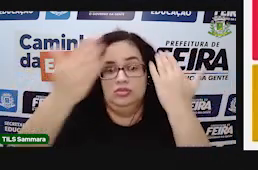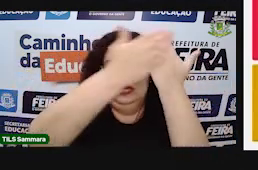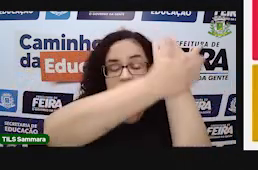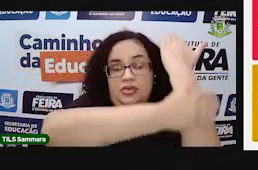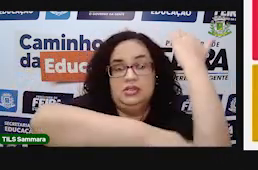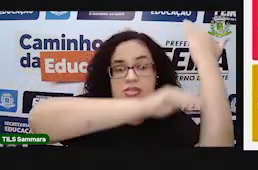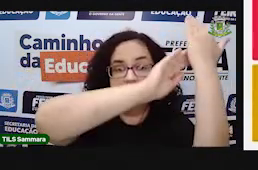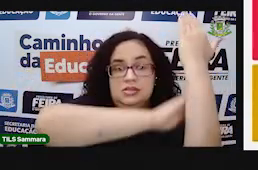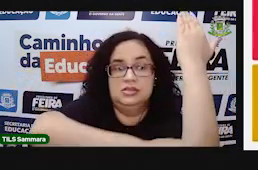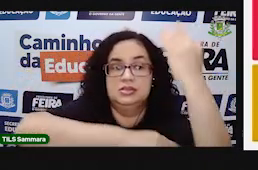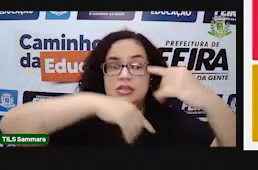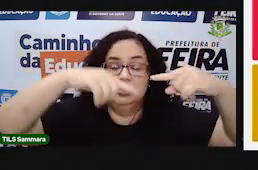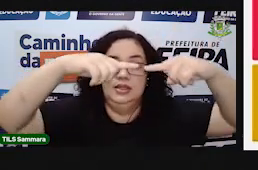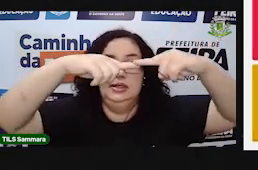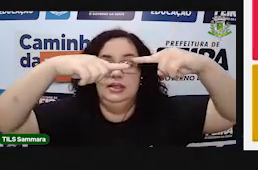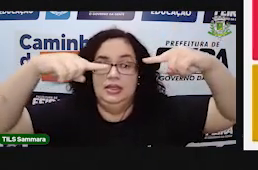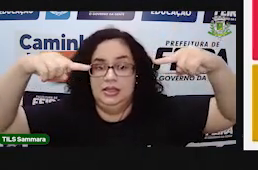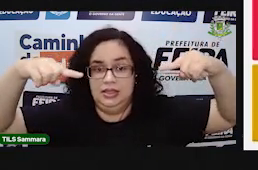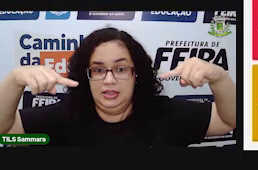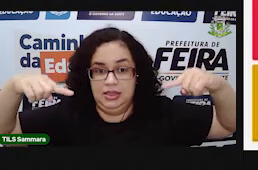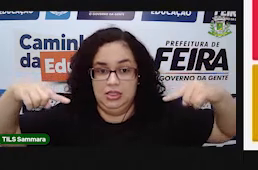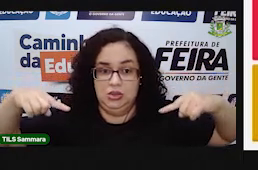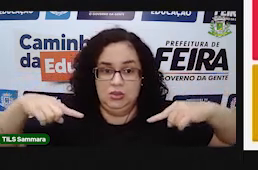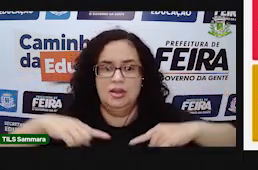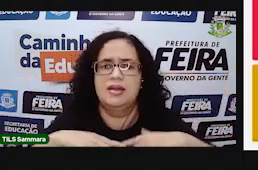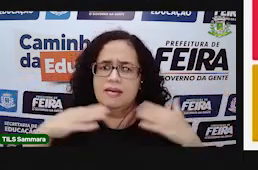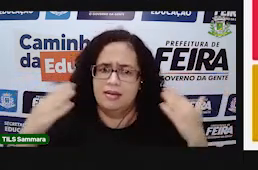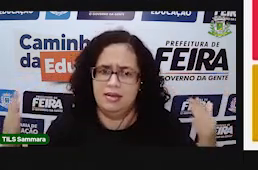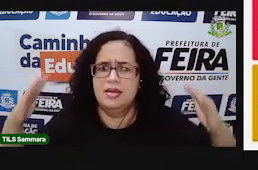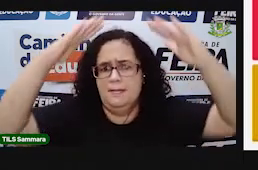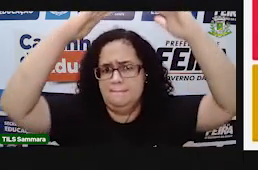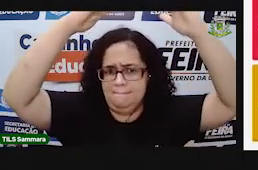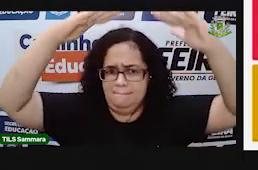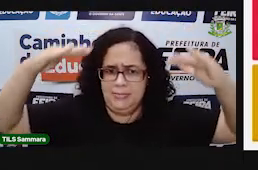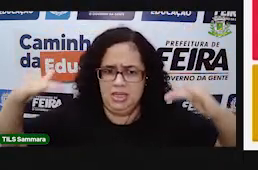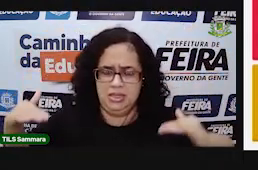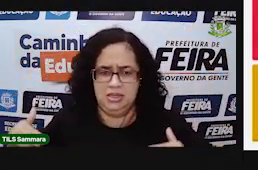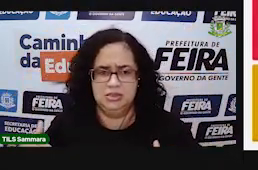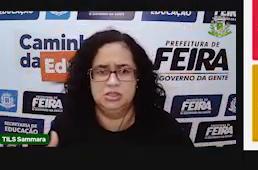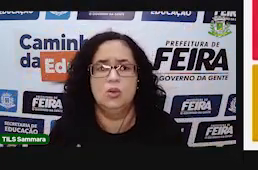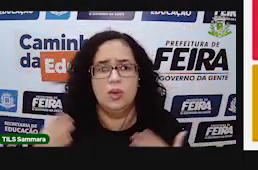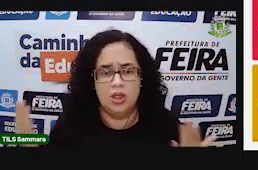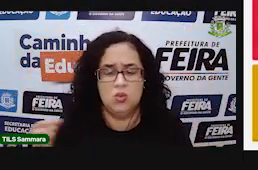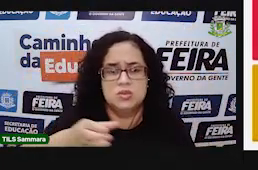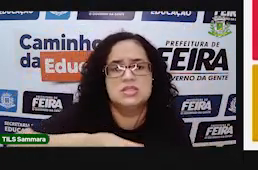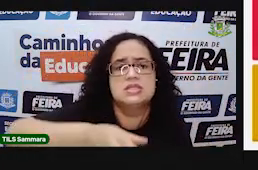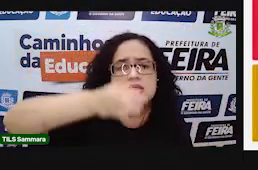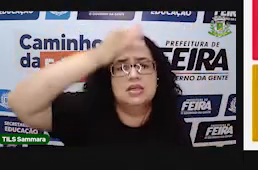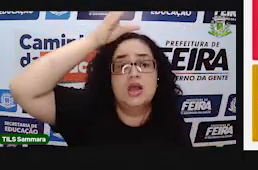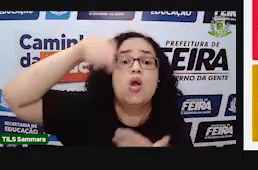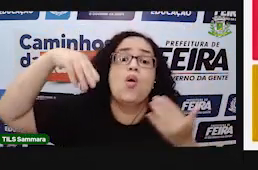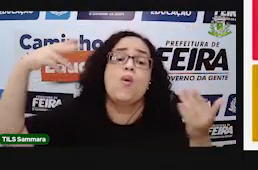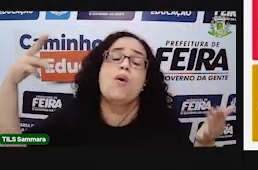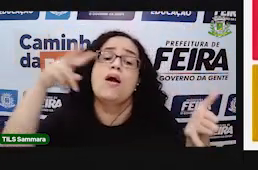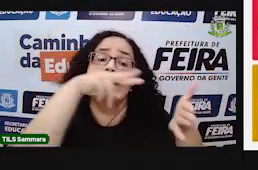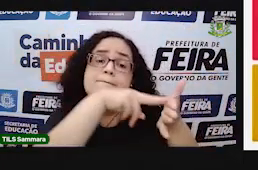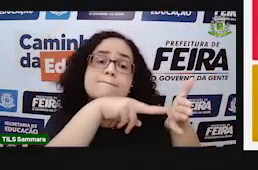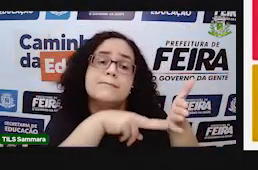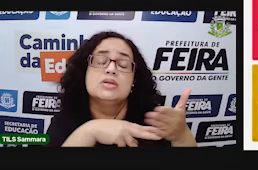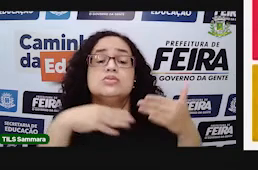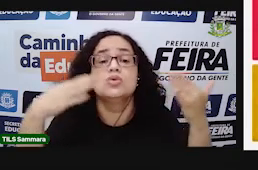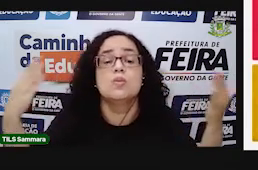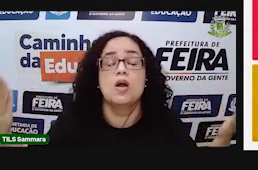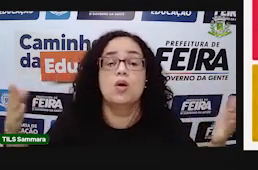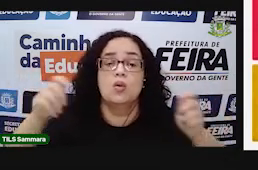Qual é coliedro que tem faces laterais retangulares? É a pirâmide? É o cilindro?